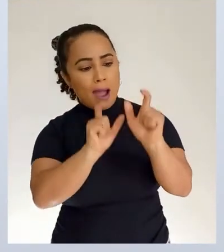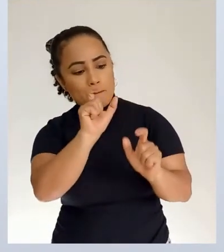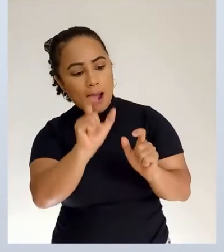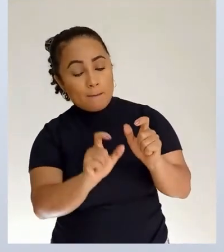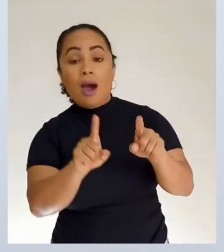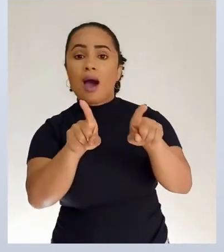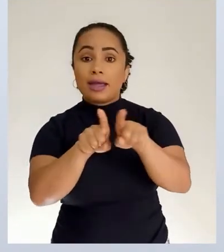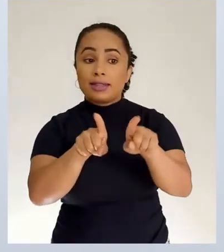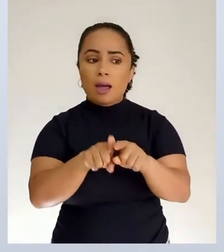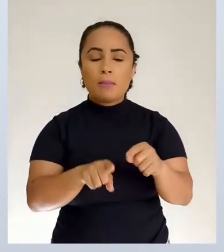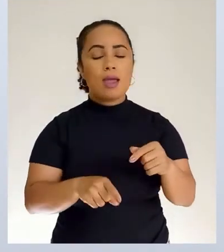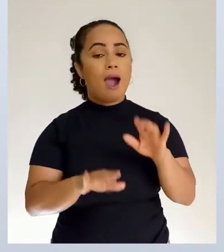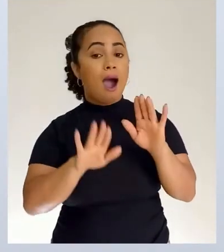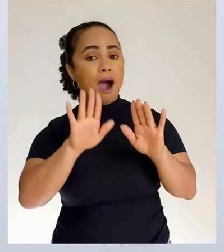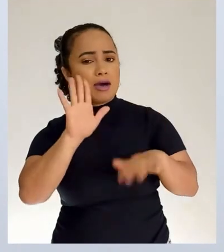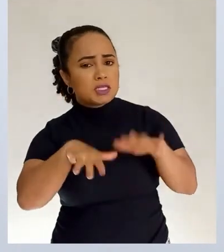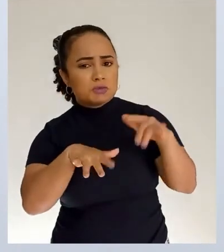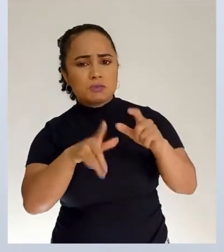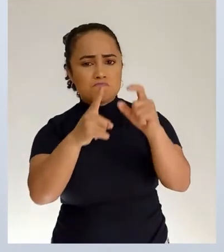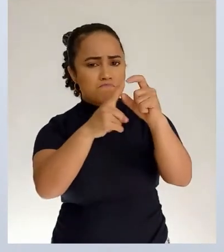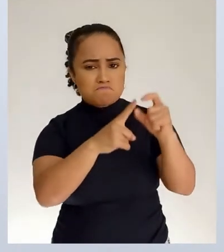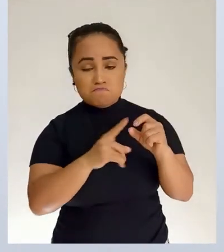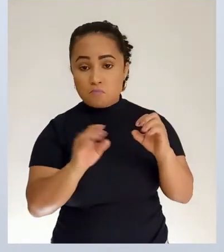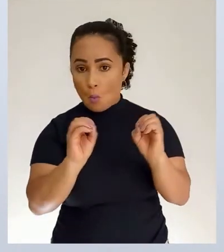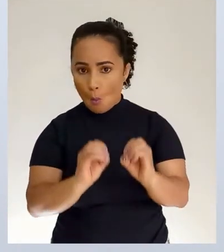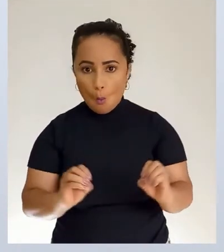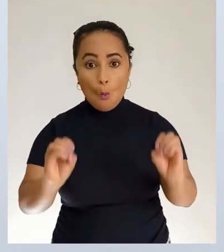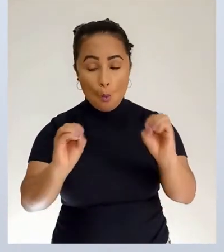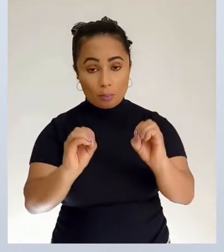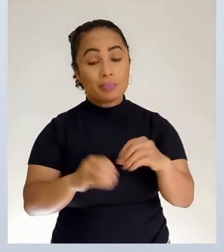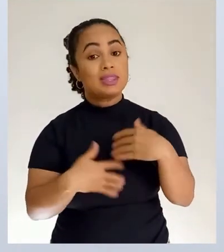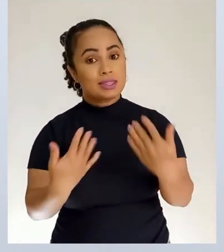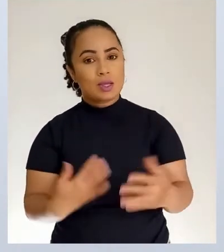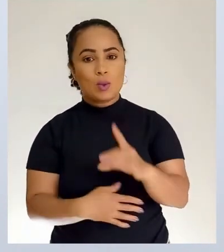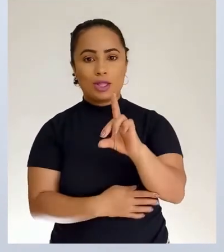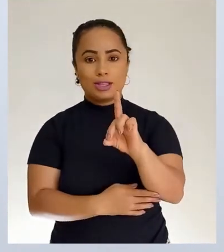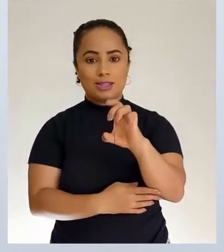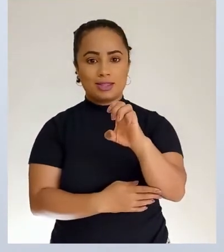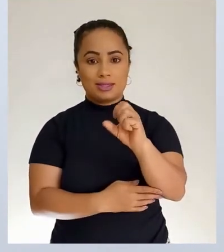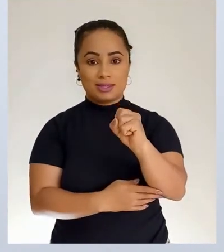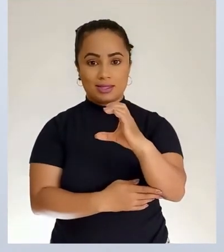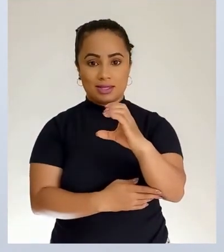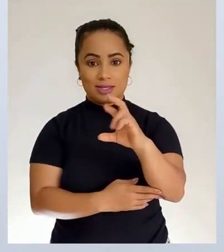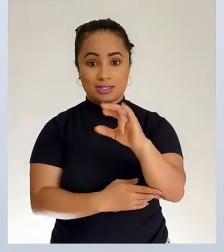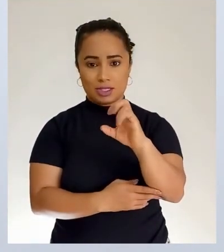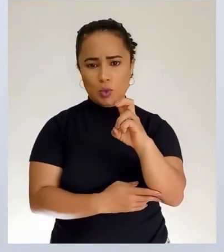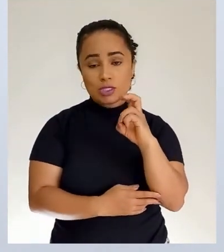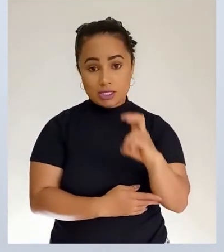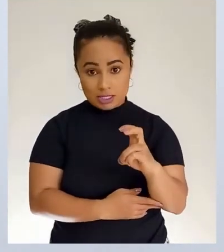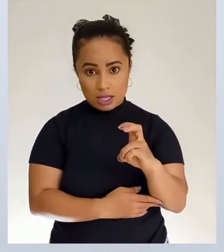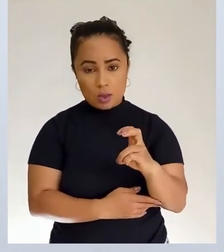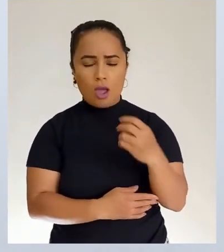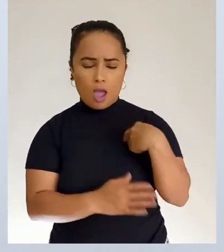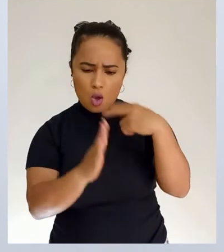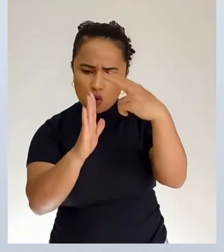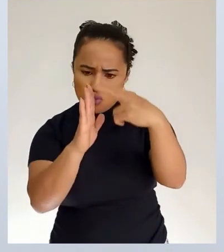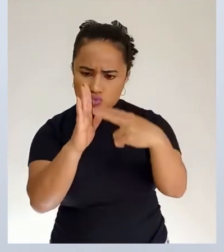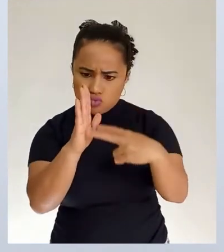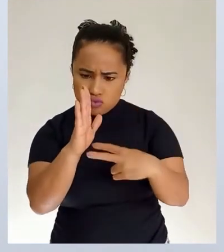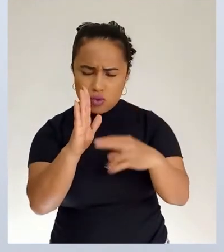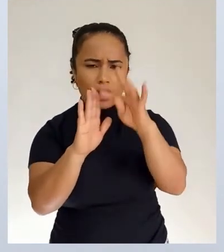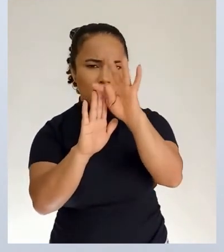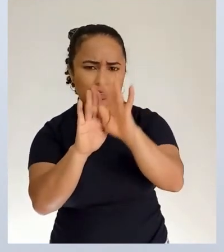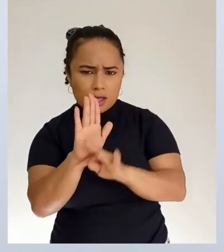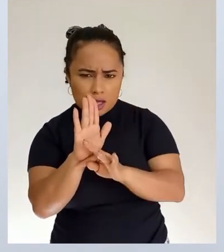5. Interpretar texto com auxílio de material gráfico diverso. Dar sentido com a